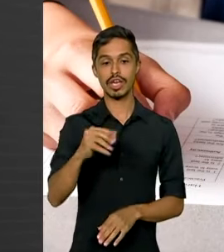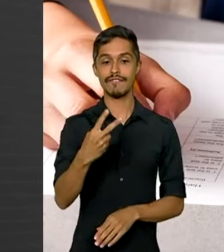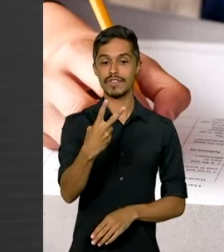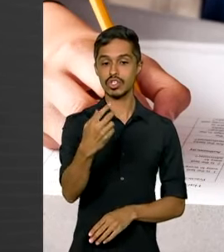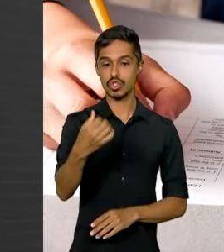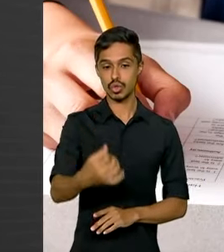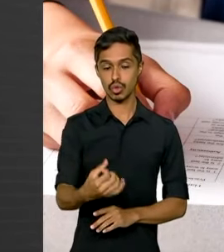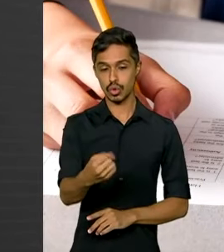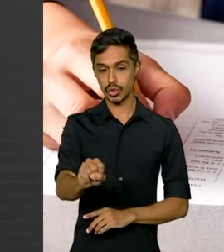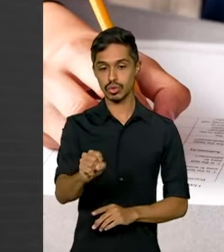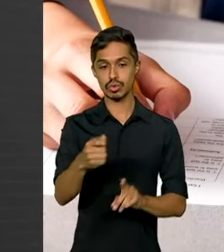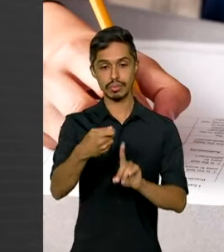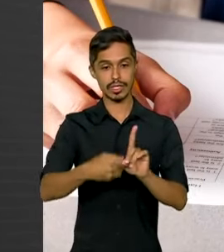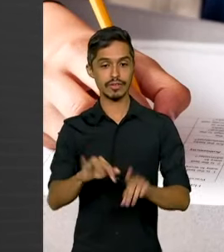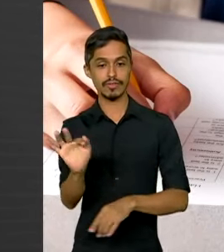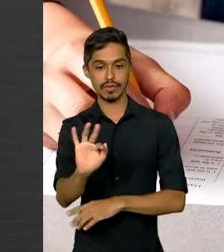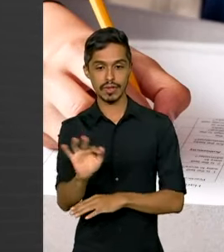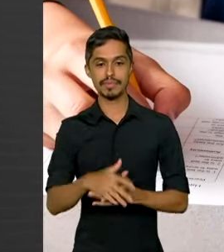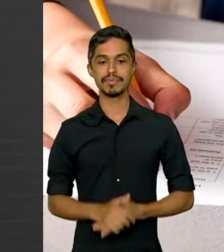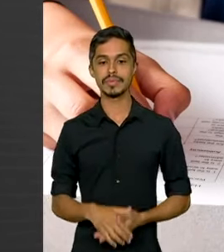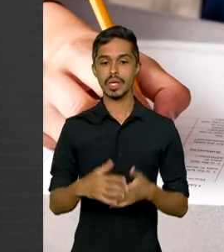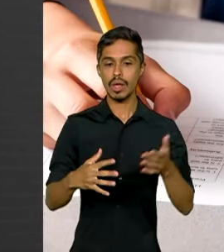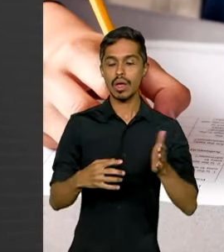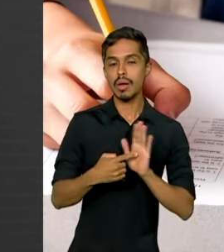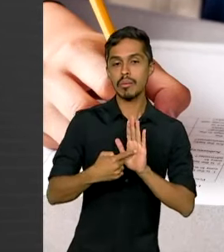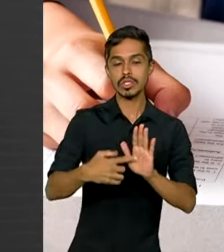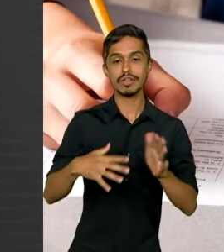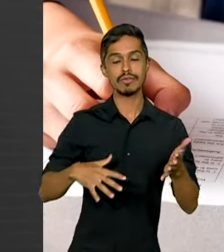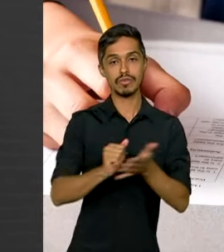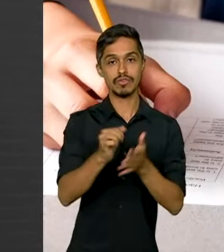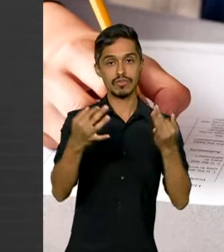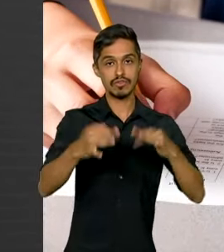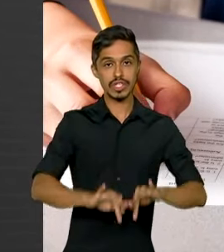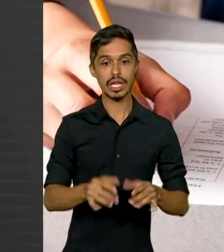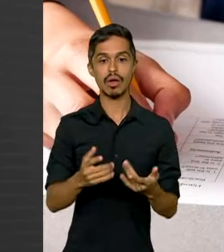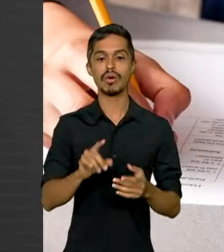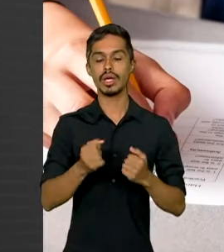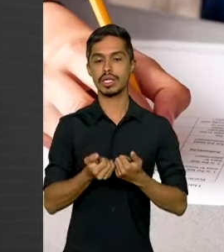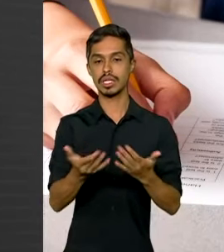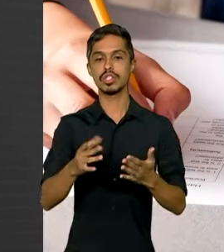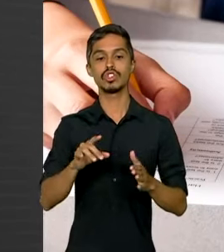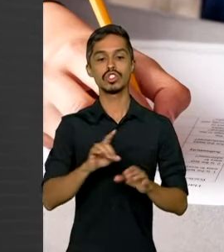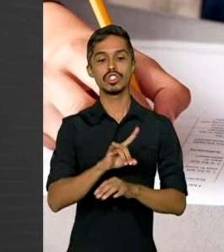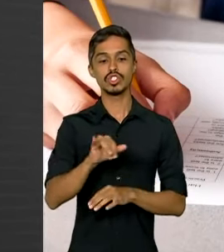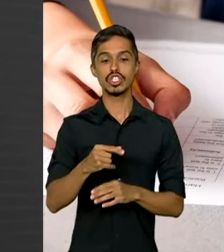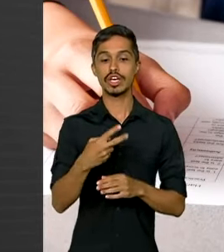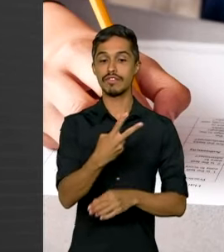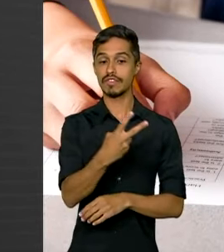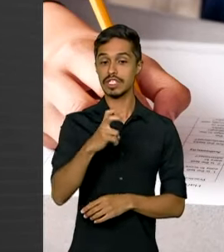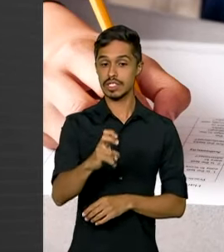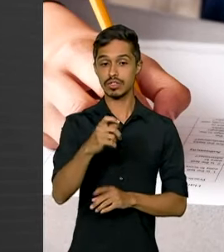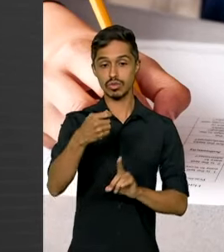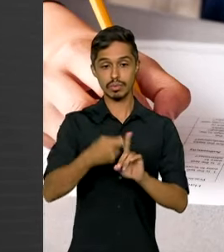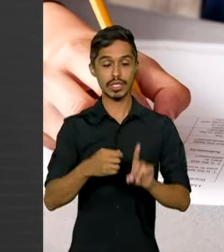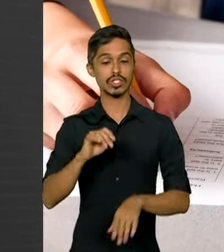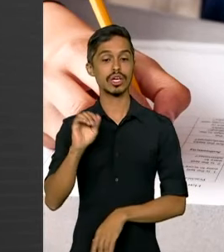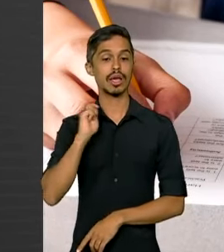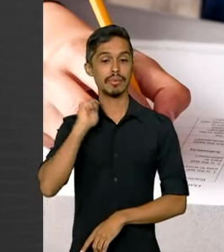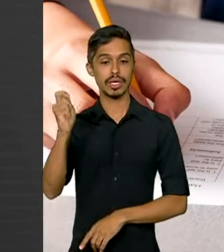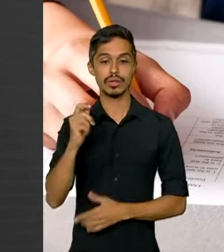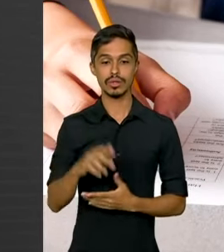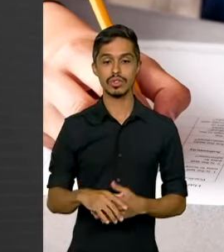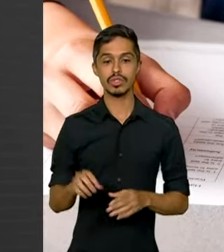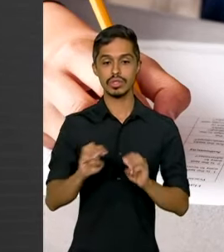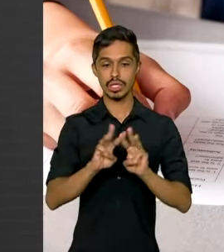fevereiro. O cartão de confirmação de inscrição estará disponível a partir do dia 25 de abril no